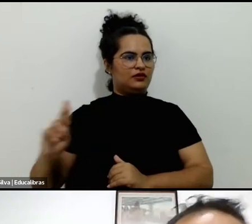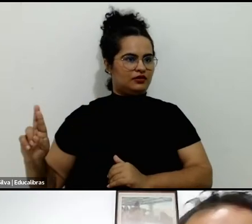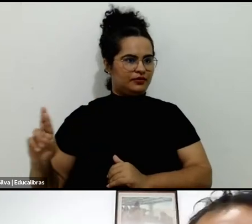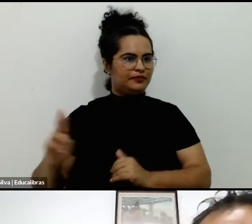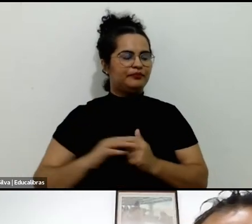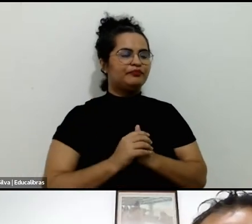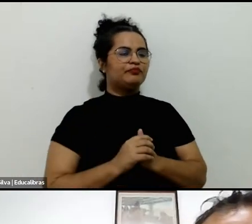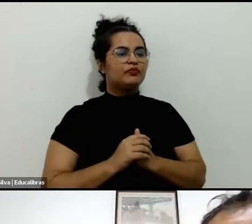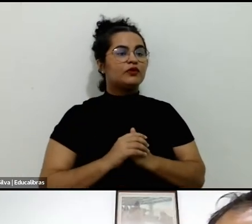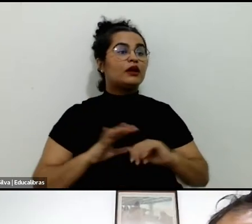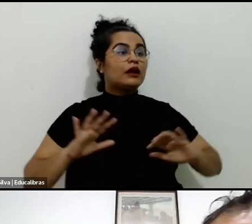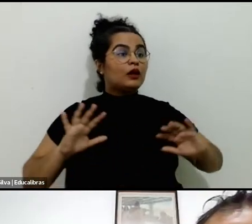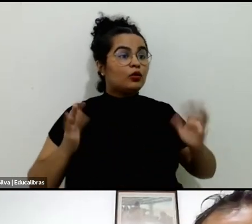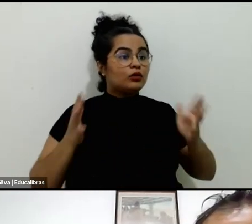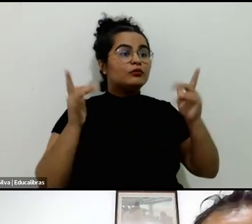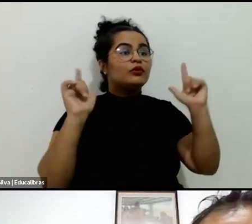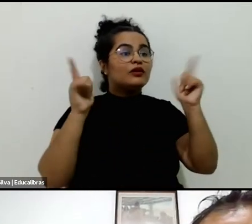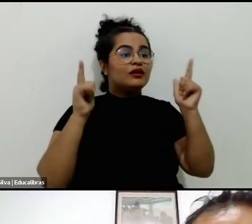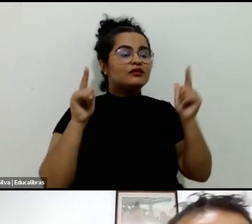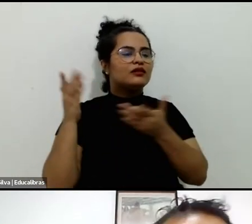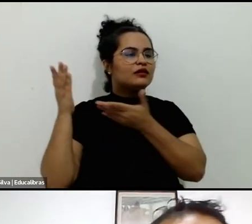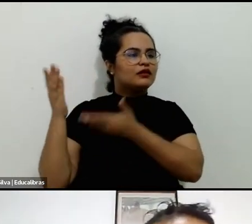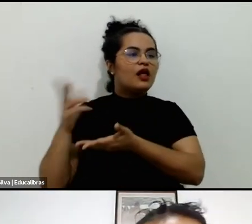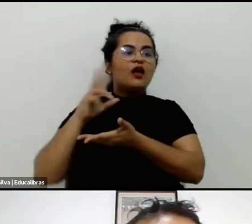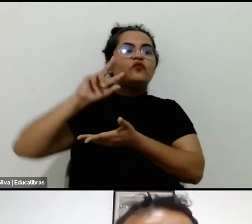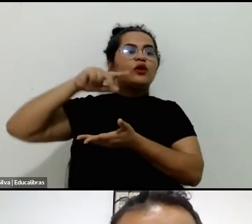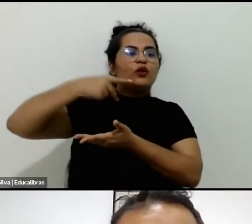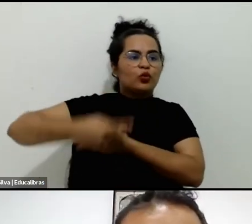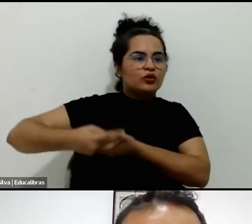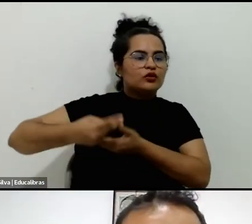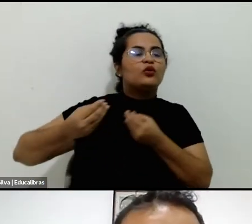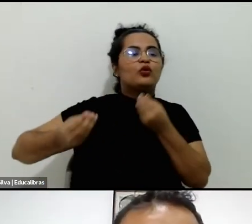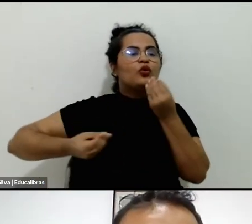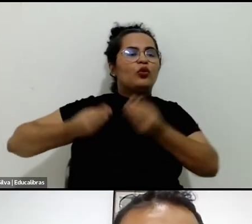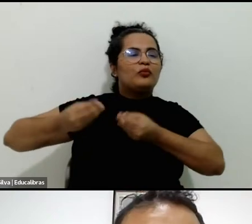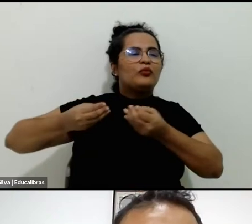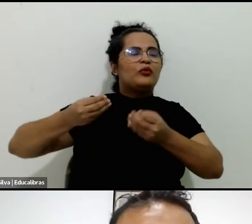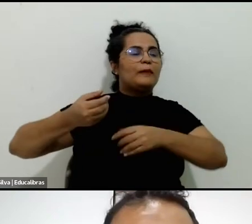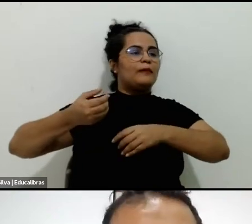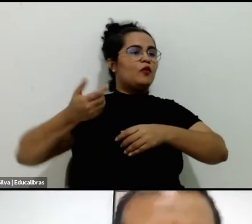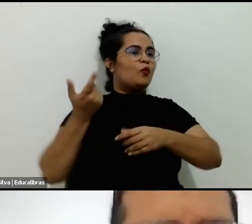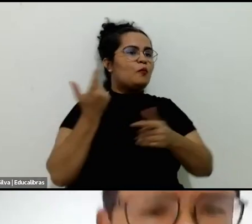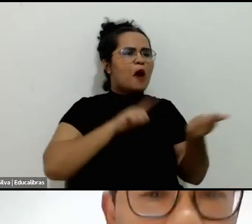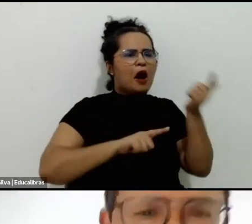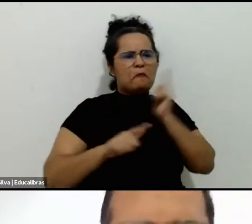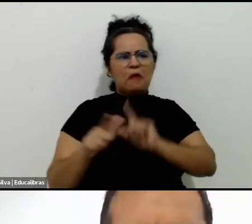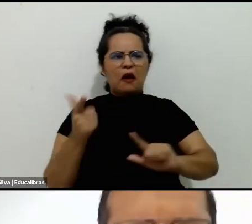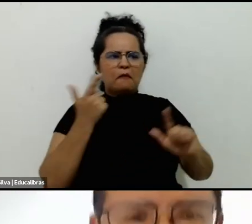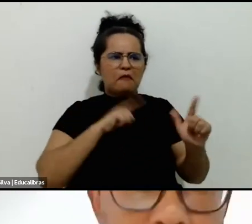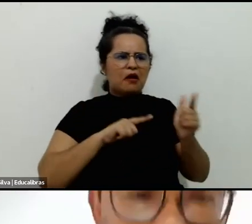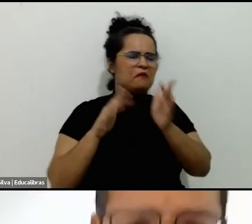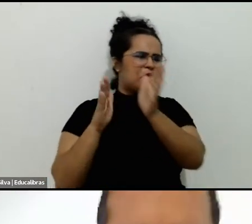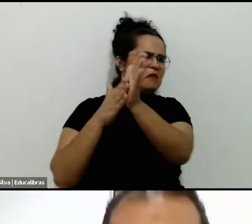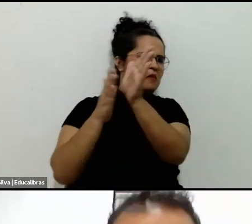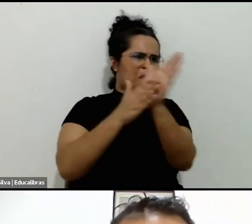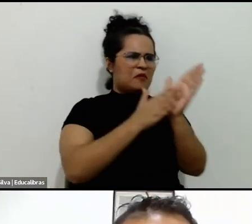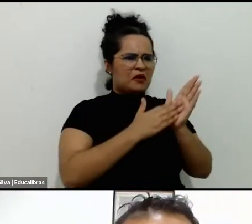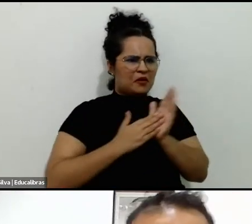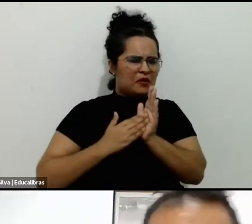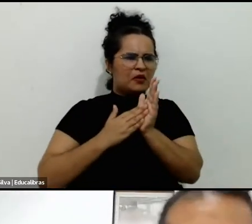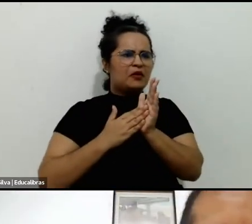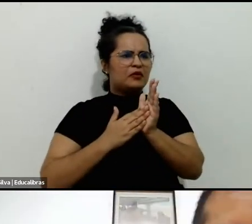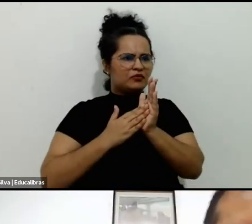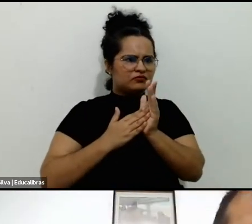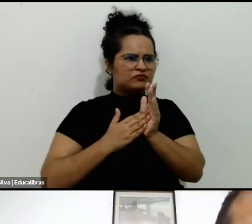contribuições para o campo do lazer foram reconhecidas através de diversos prêmios ao longo de sua carreira, entre eles o mais